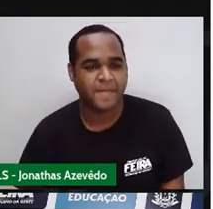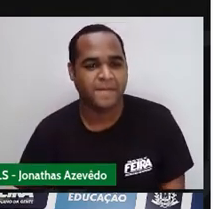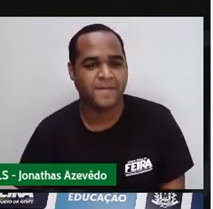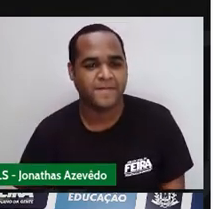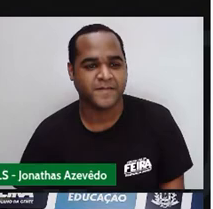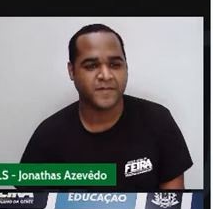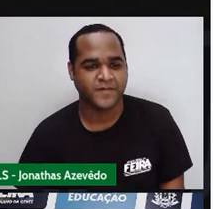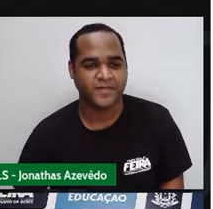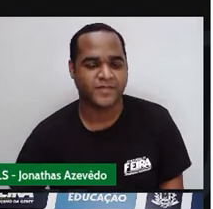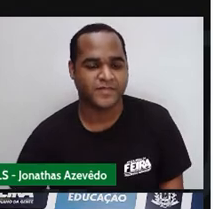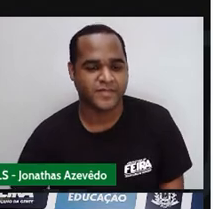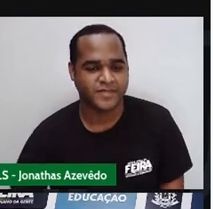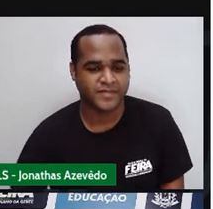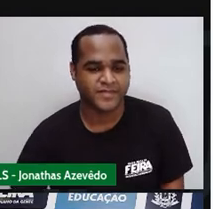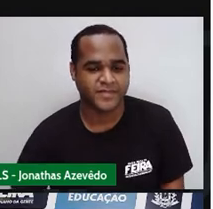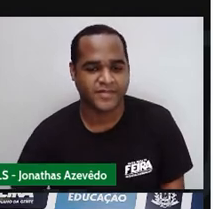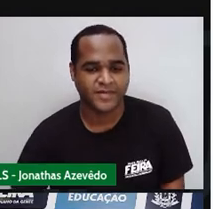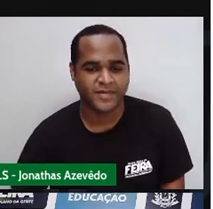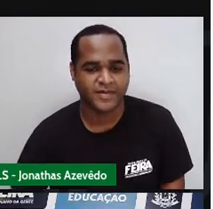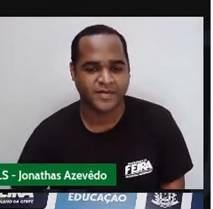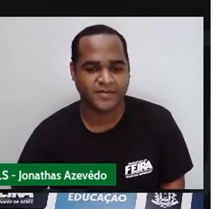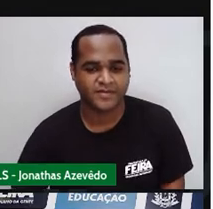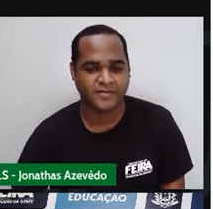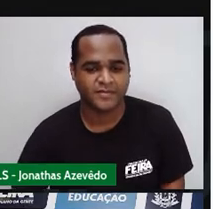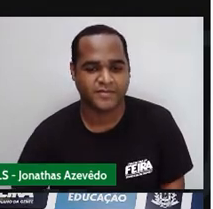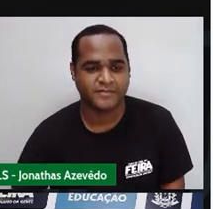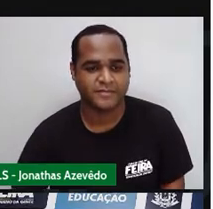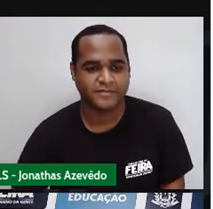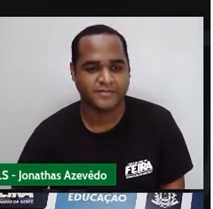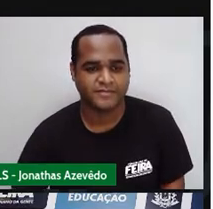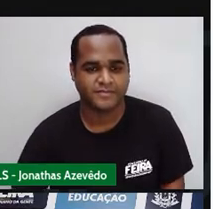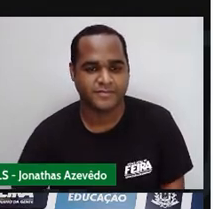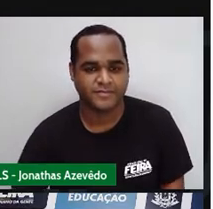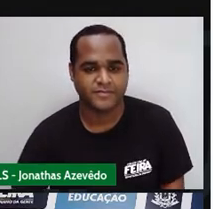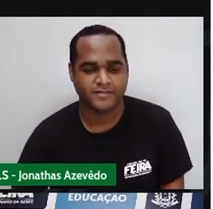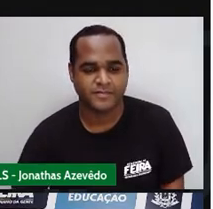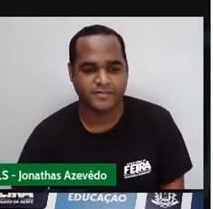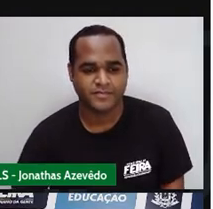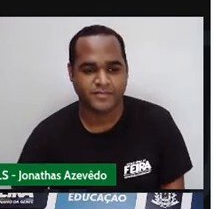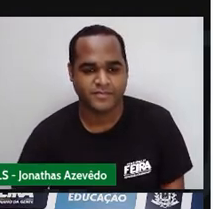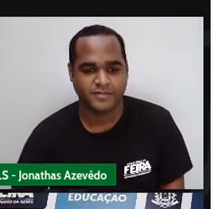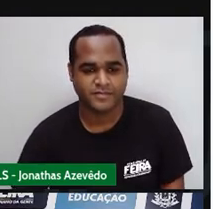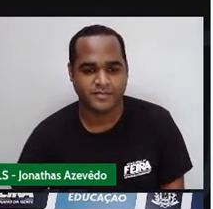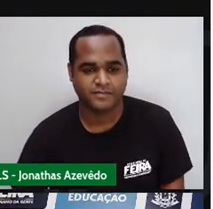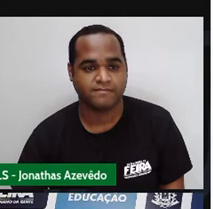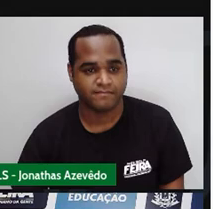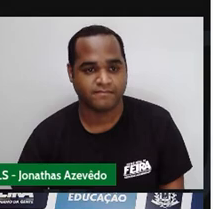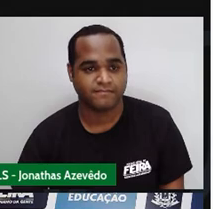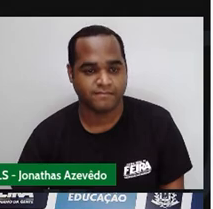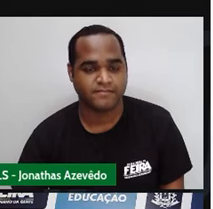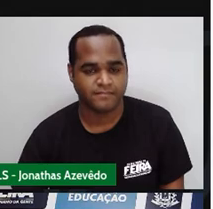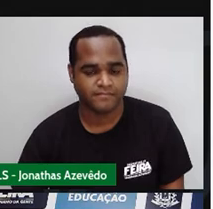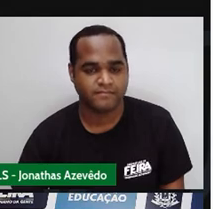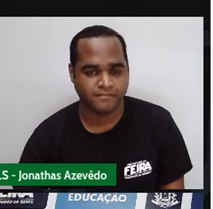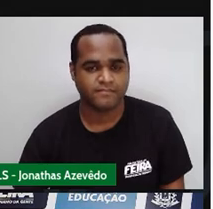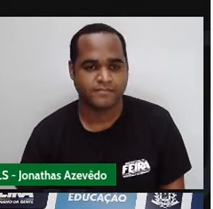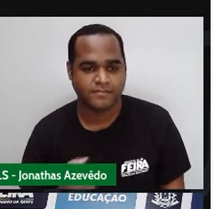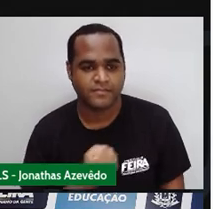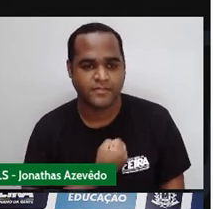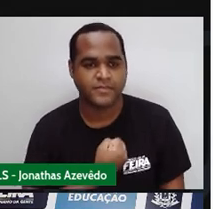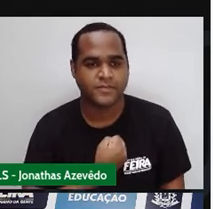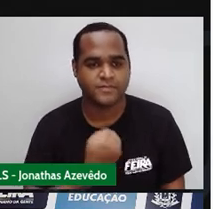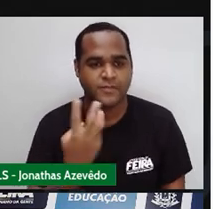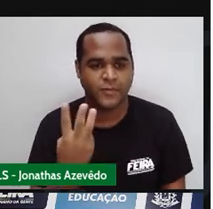Porque eu sei que tem galera aí que está duvidando. Então, você vai pensar, Jonatas, em três outros números, tá? Não são mais aqueles números, certo?